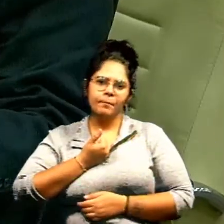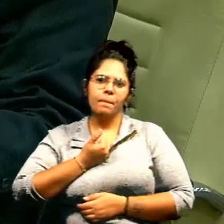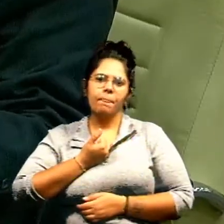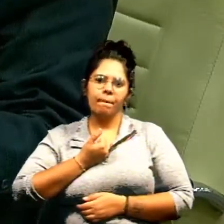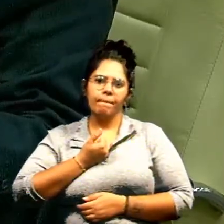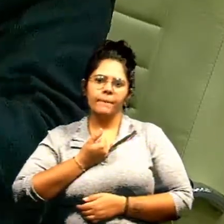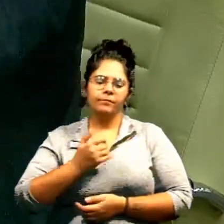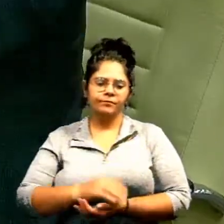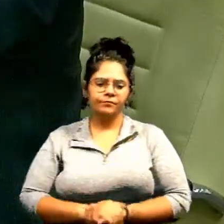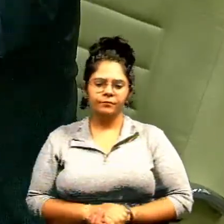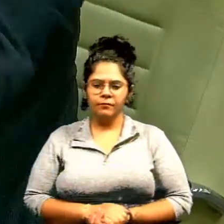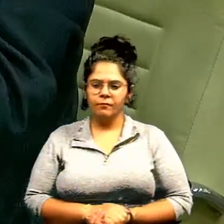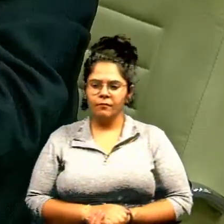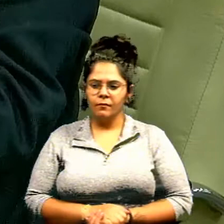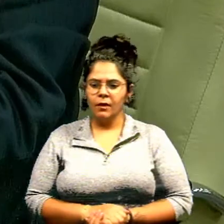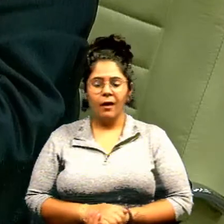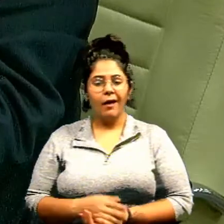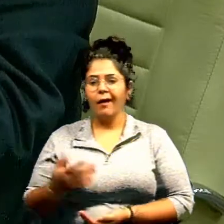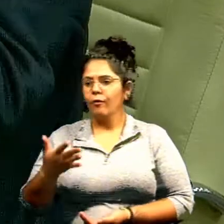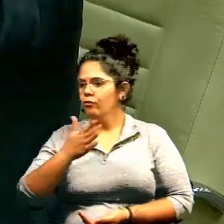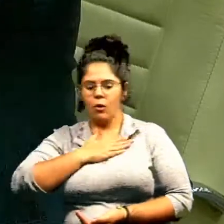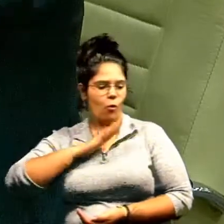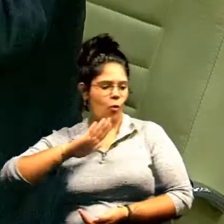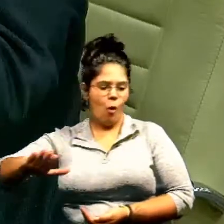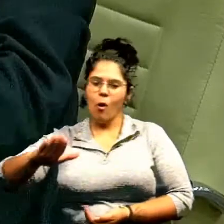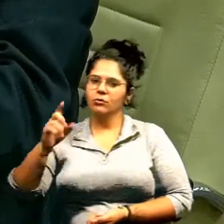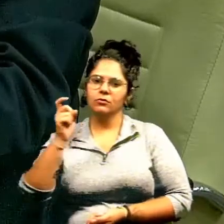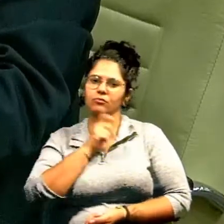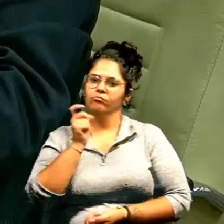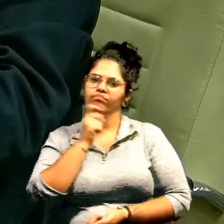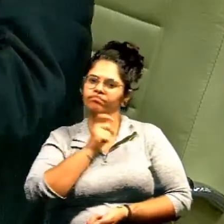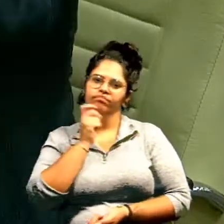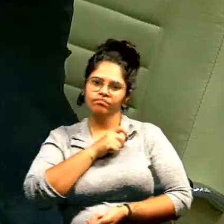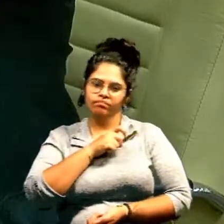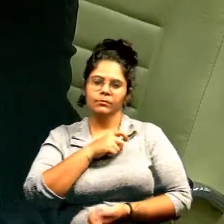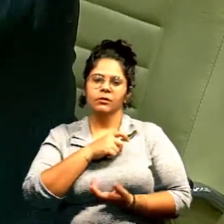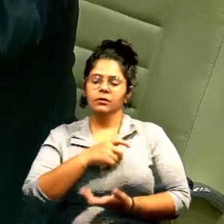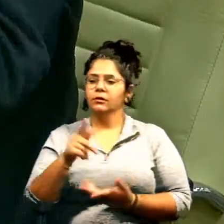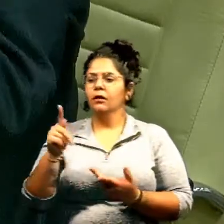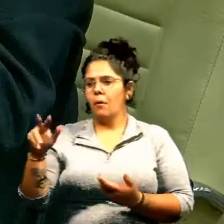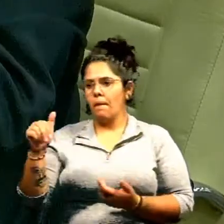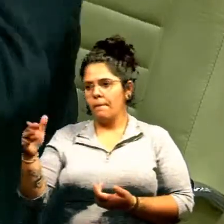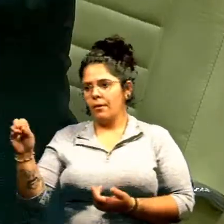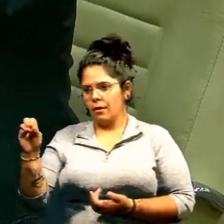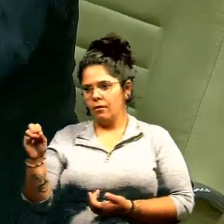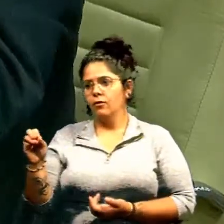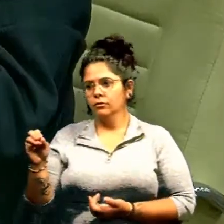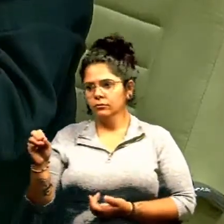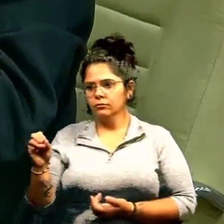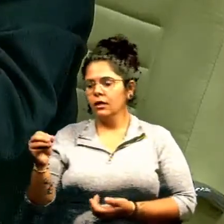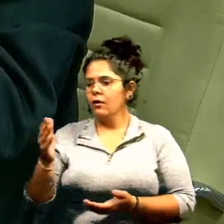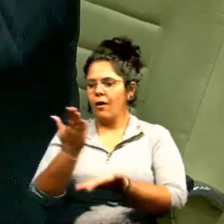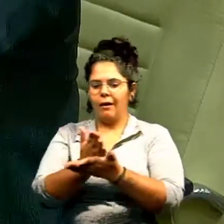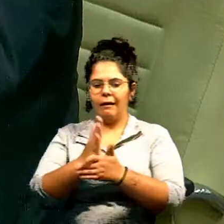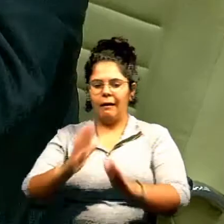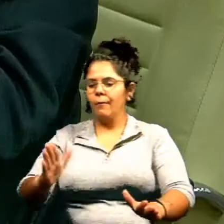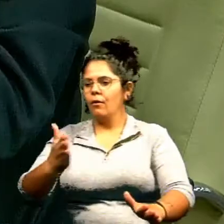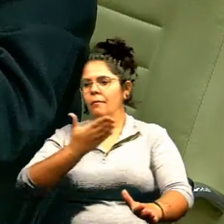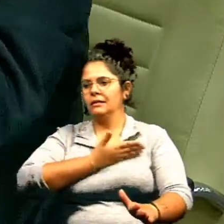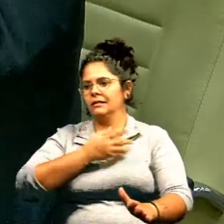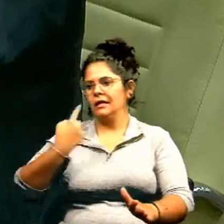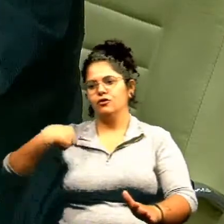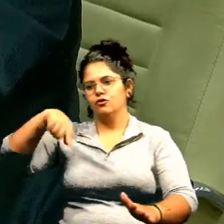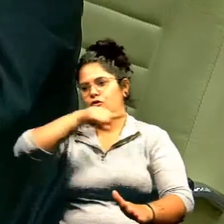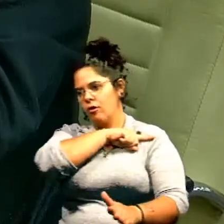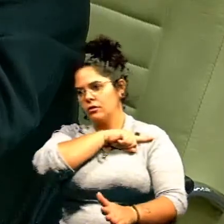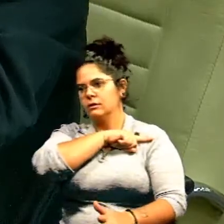e você me conhece, galera. Sabe que eu não sou de mentira? Então, São Paulo Ortegal, encerra aqui a nossa amizade. Ontem